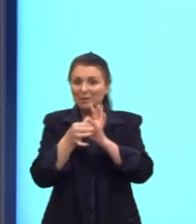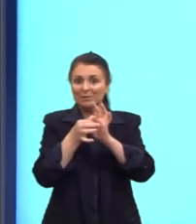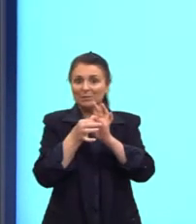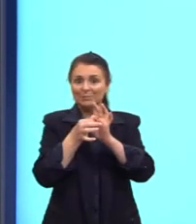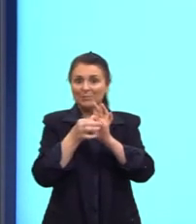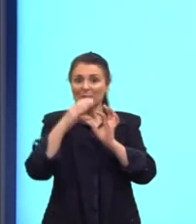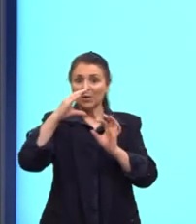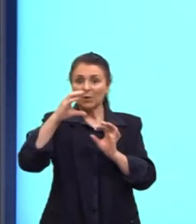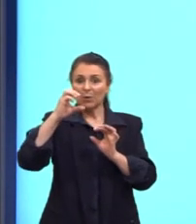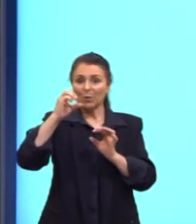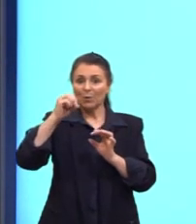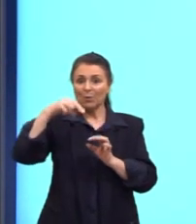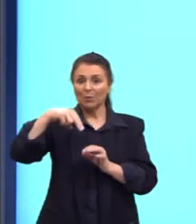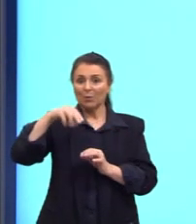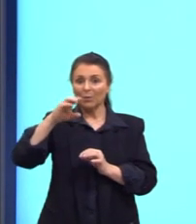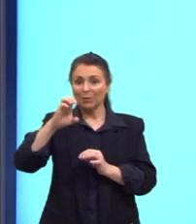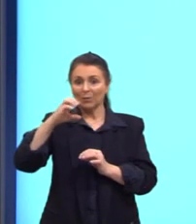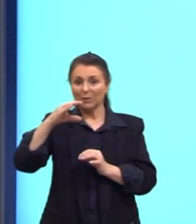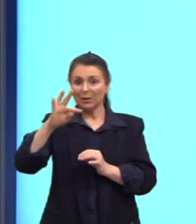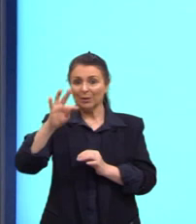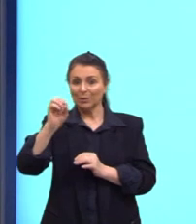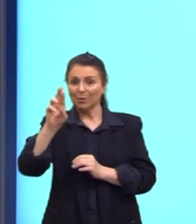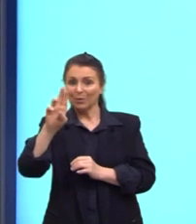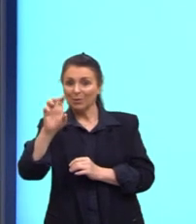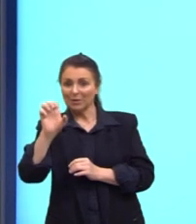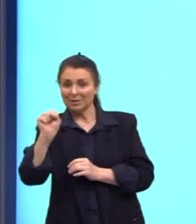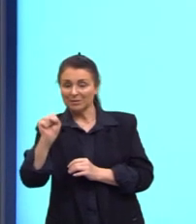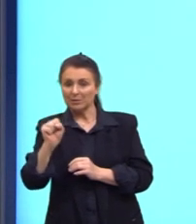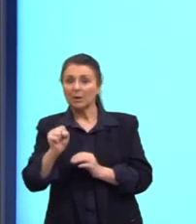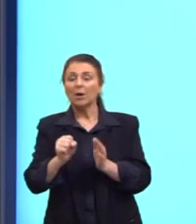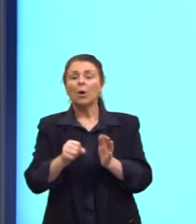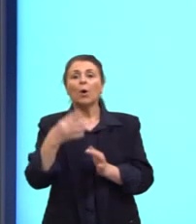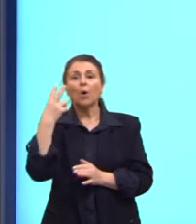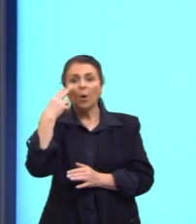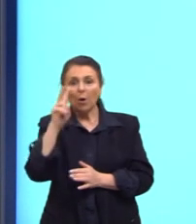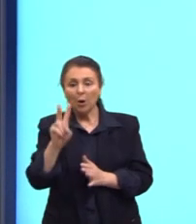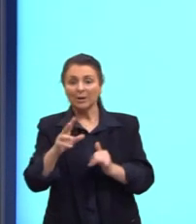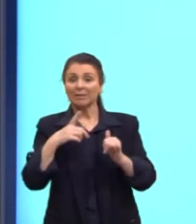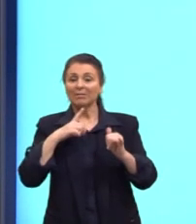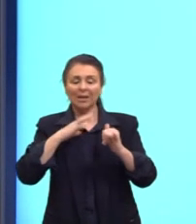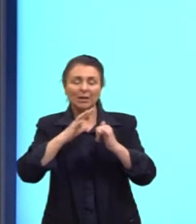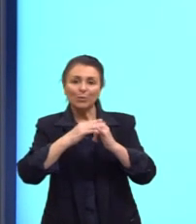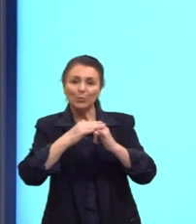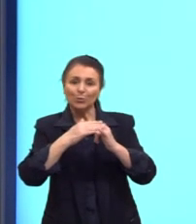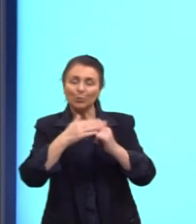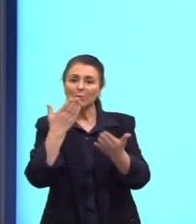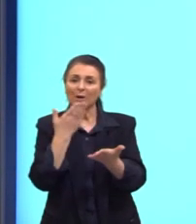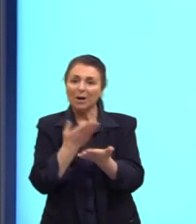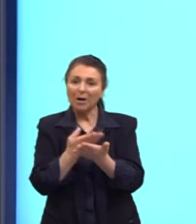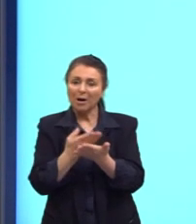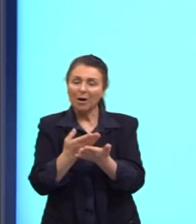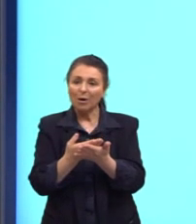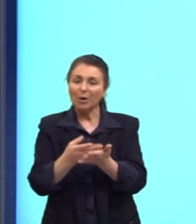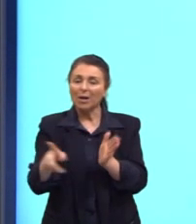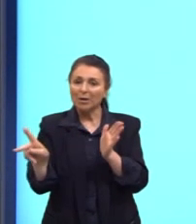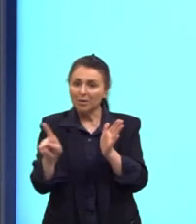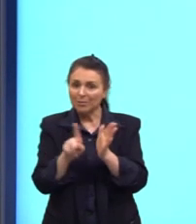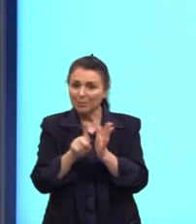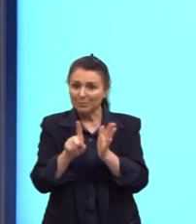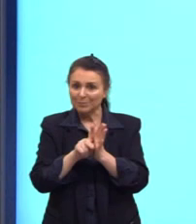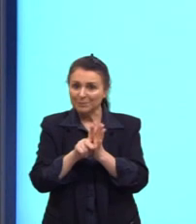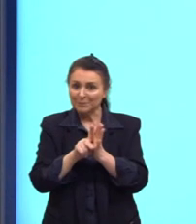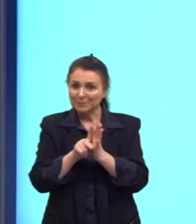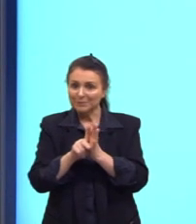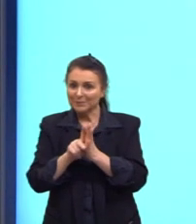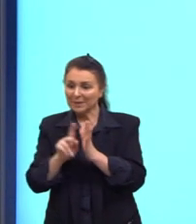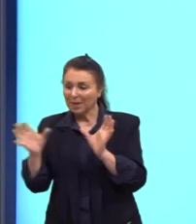conectores e o papel deles, né? No texto, está lá no canal do YouTube. E esse conector é importante para a gente começar